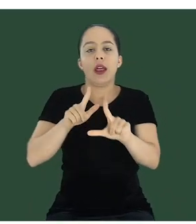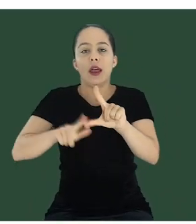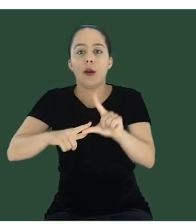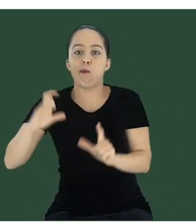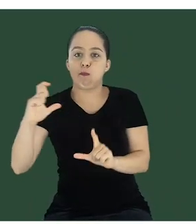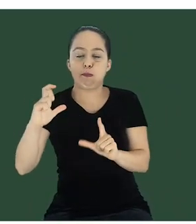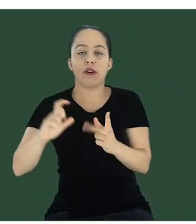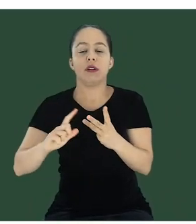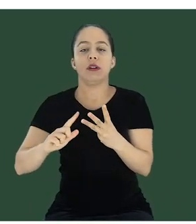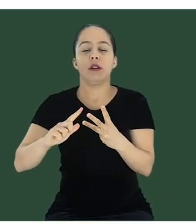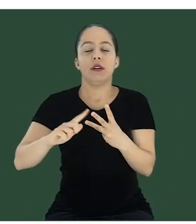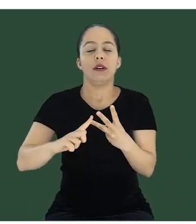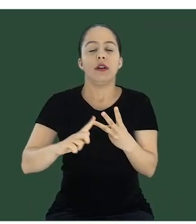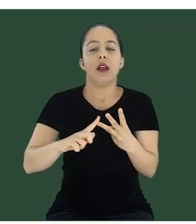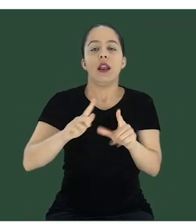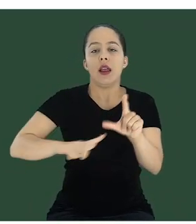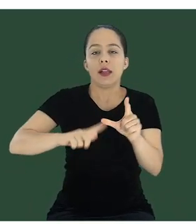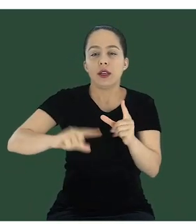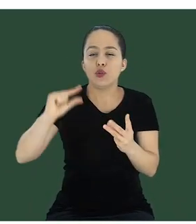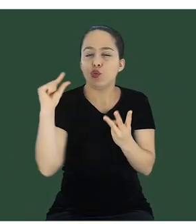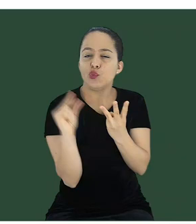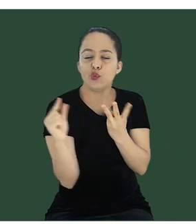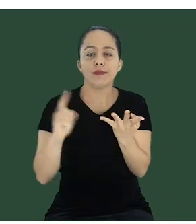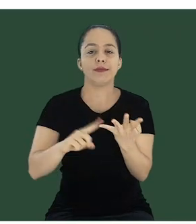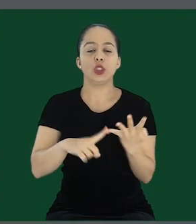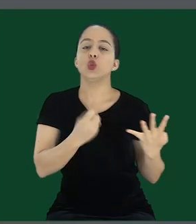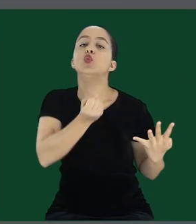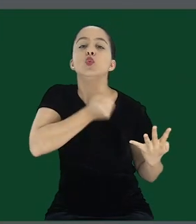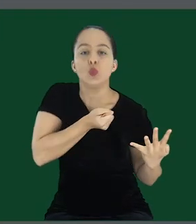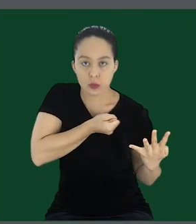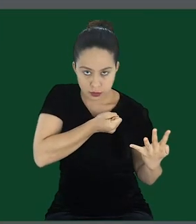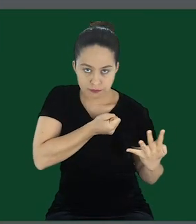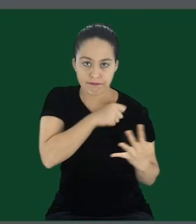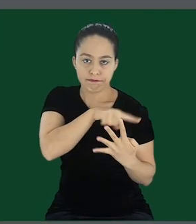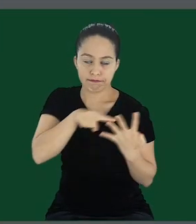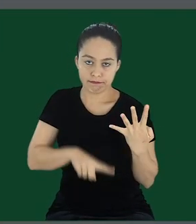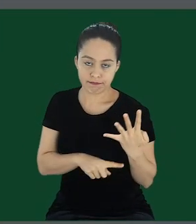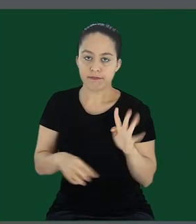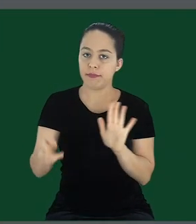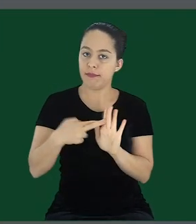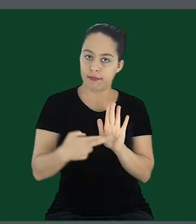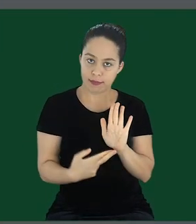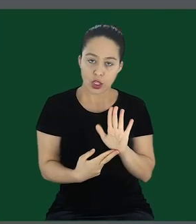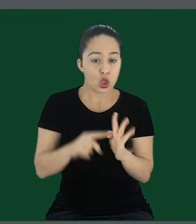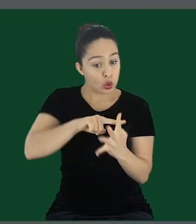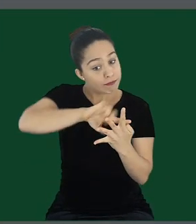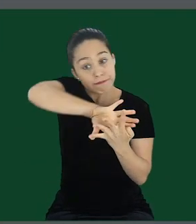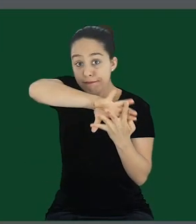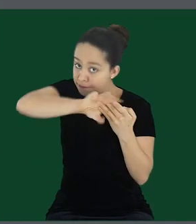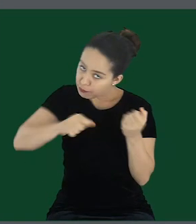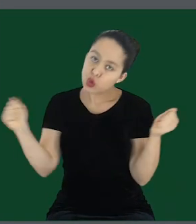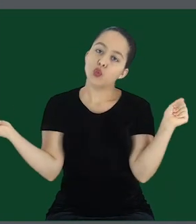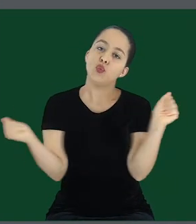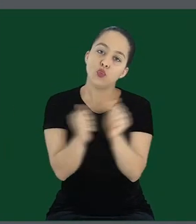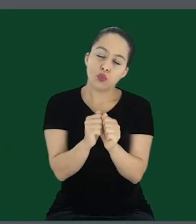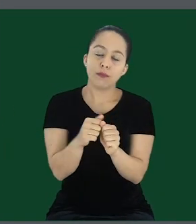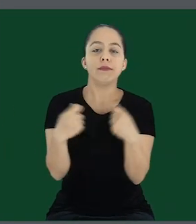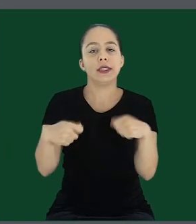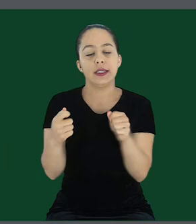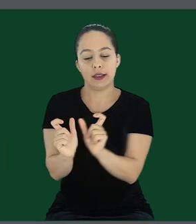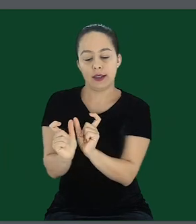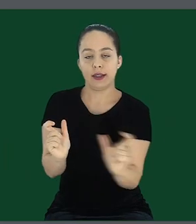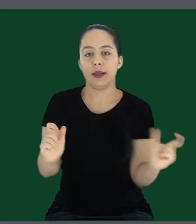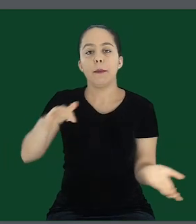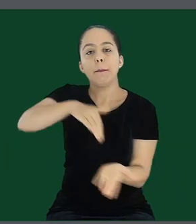letra maiúscula, letra minúscula e número. Aqui no tutorial tem aqui ó, número, letra maiúscula, letra